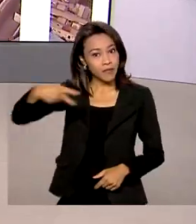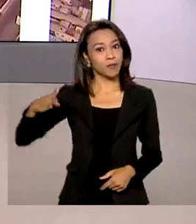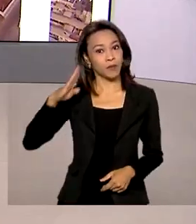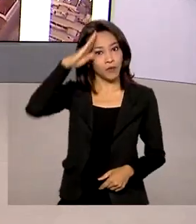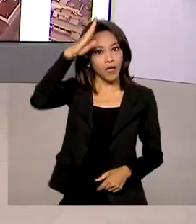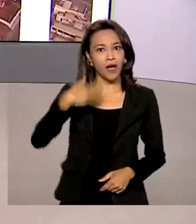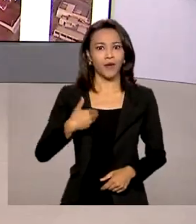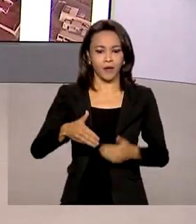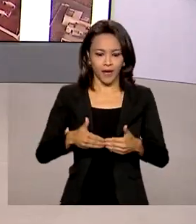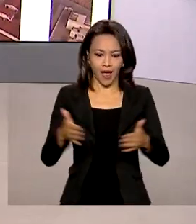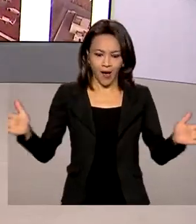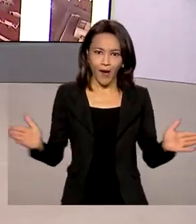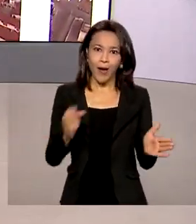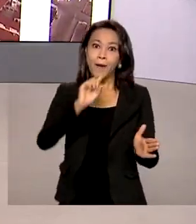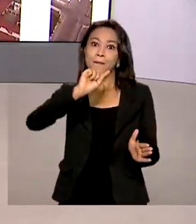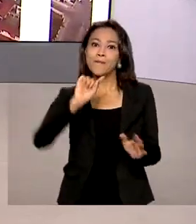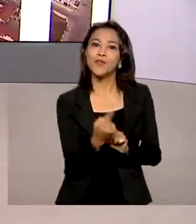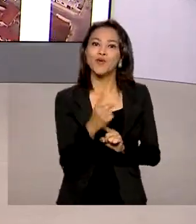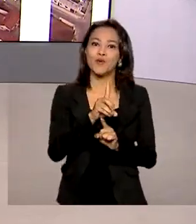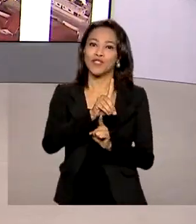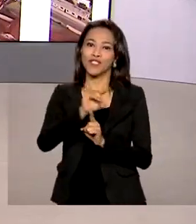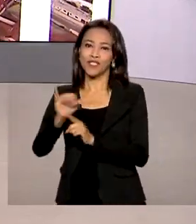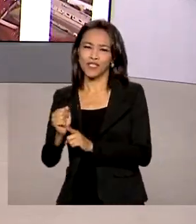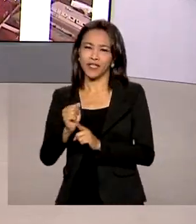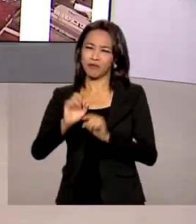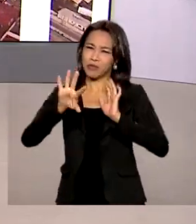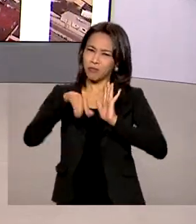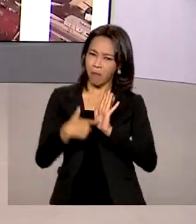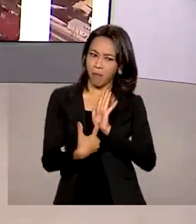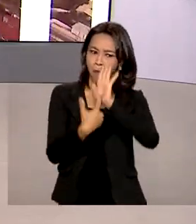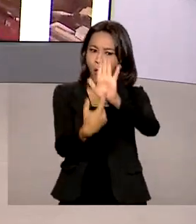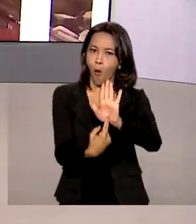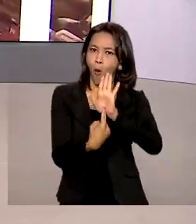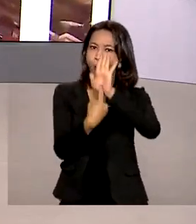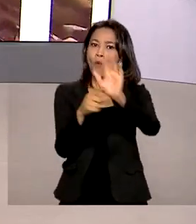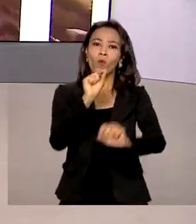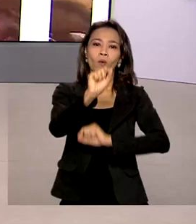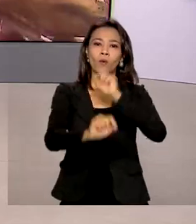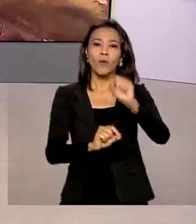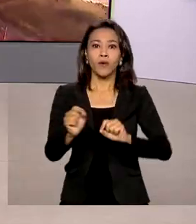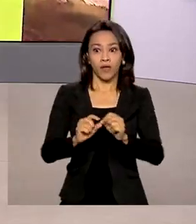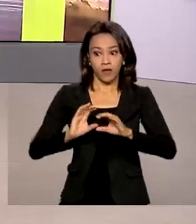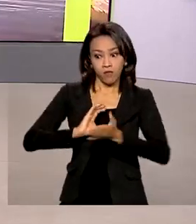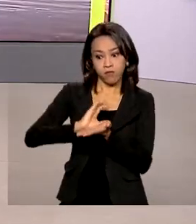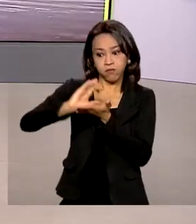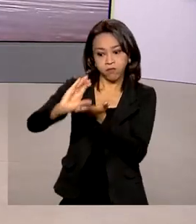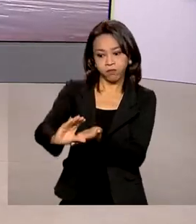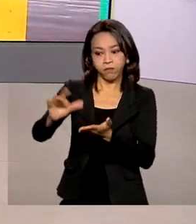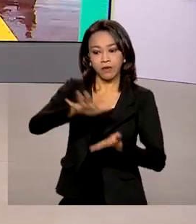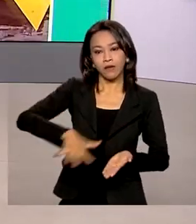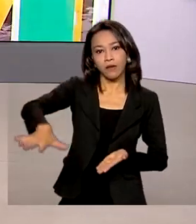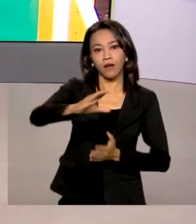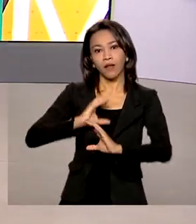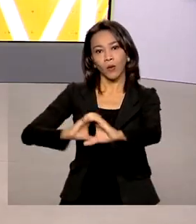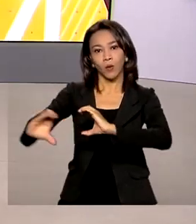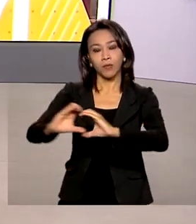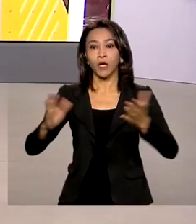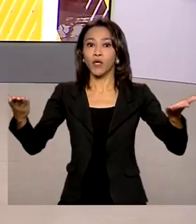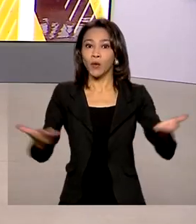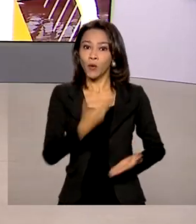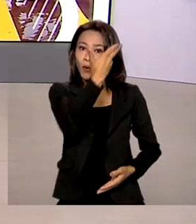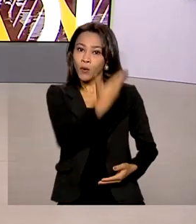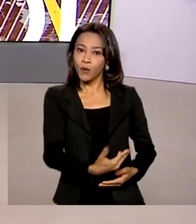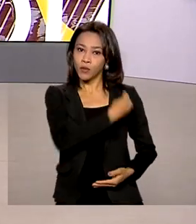está completando mil dias. Um dos destaques nesse período foi o investimento em comunicação. E hoje o ministro Fábio